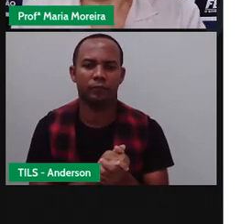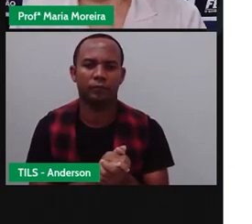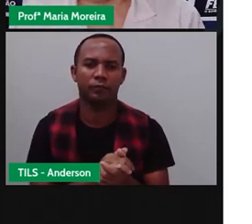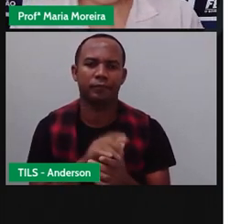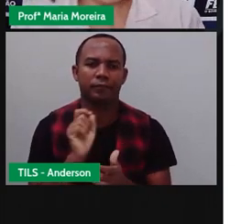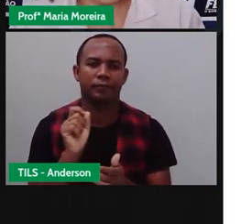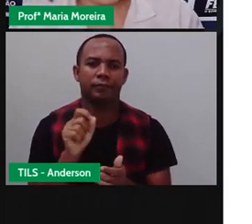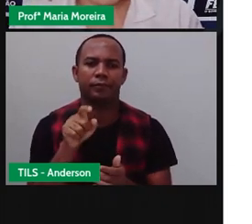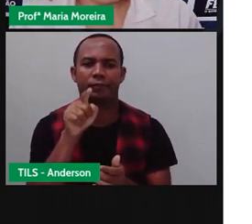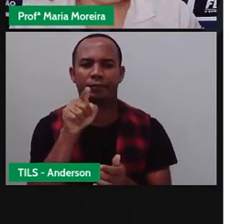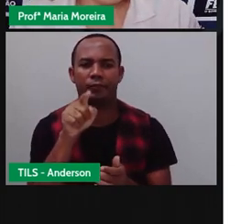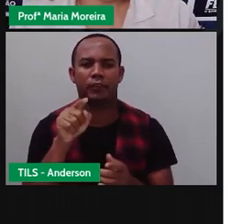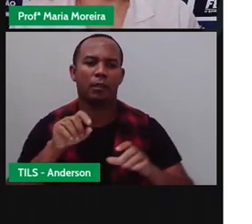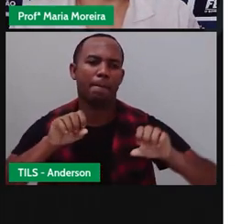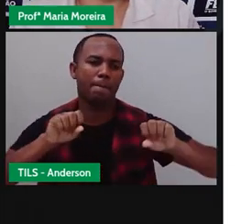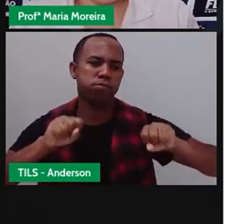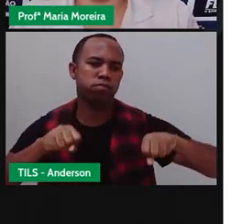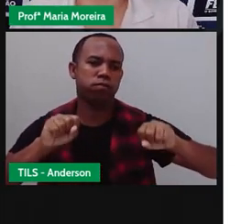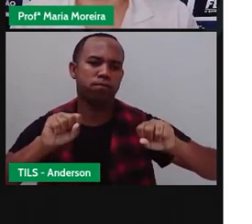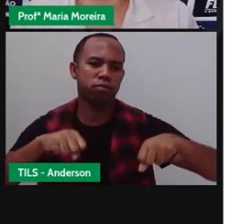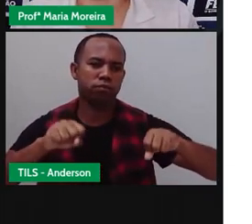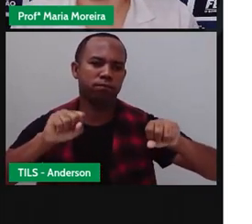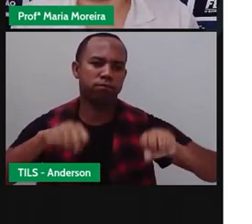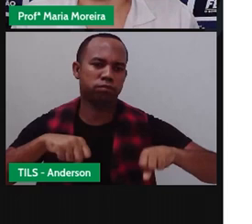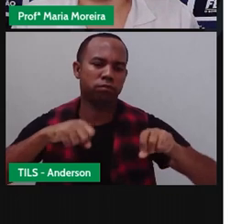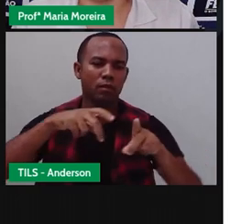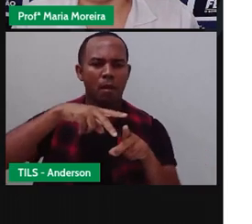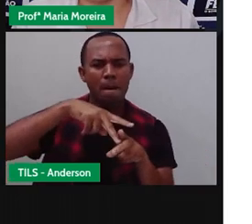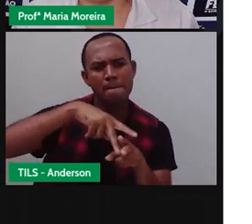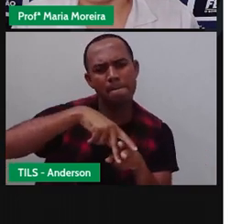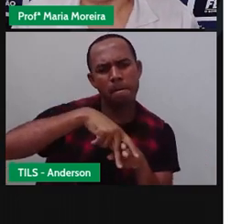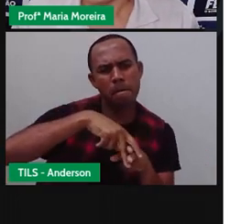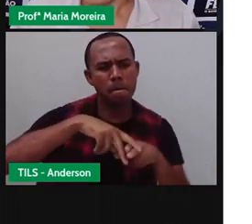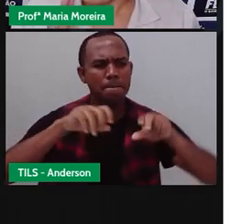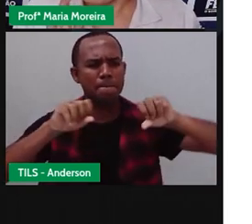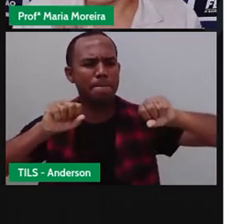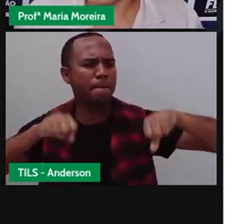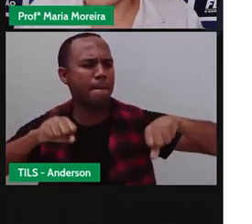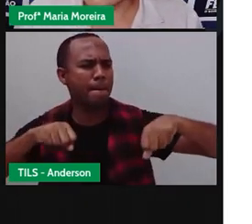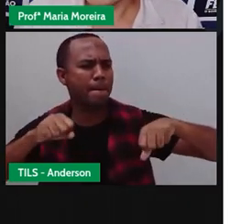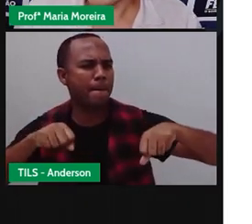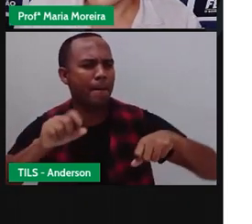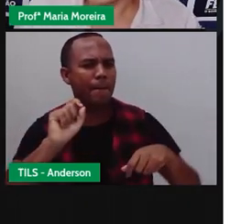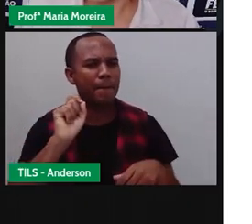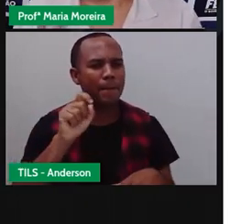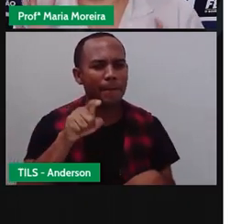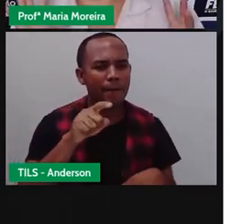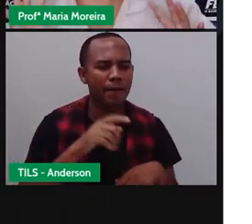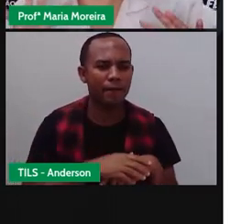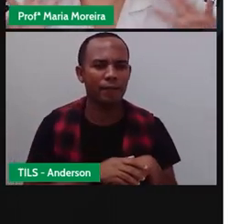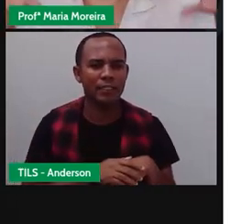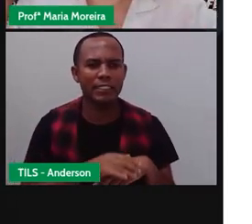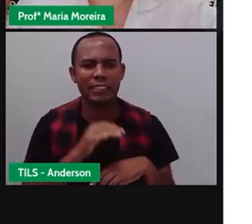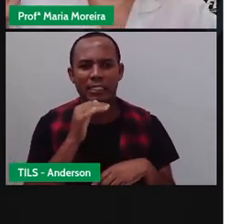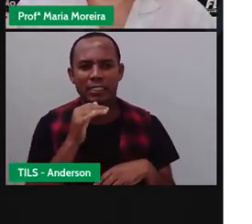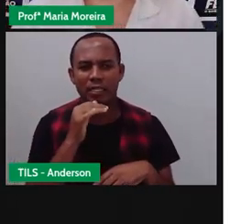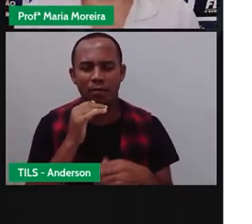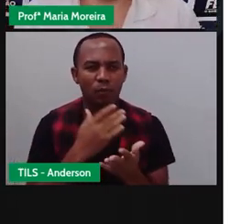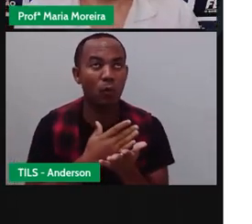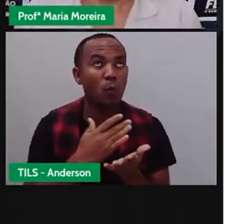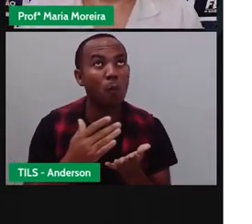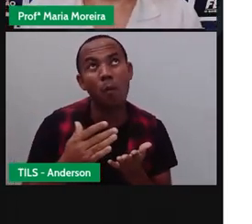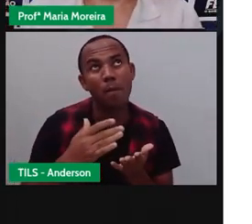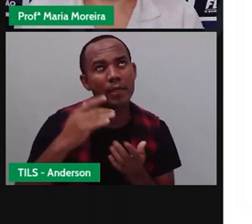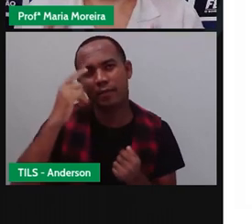Bom, isso aqui é uma moto, que vocês conhecem muito bem. Uma moto, né, se eu fosse aqui, vamos começar a